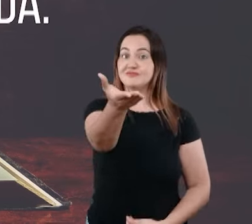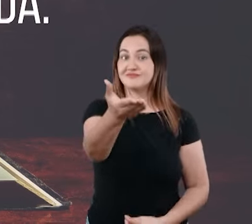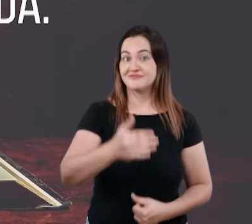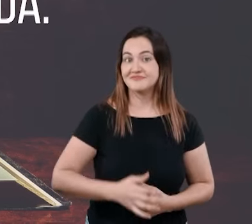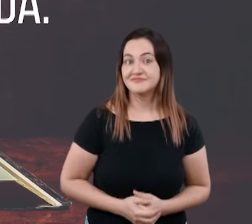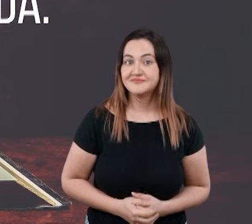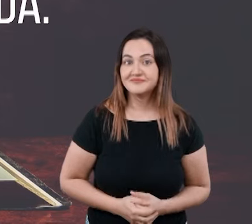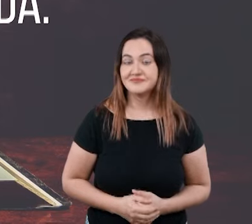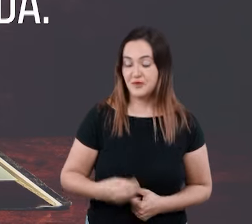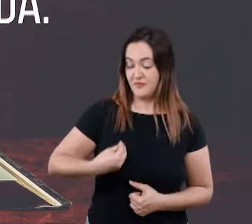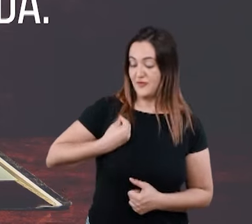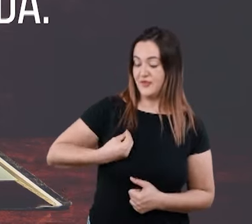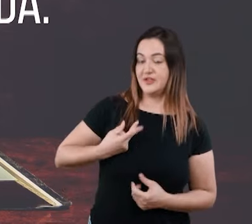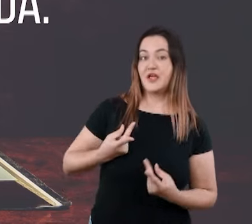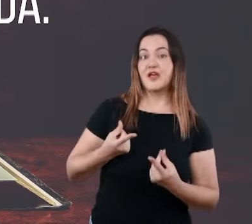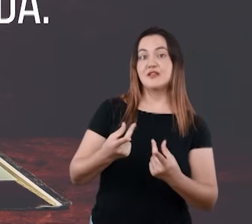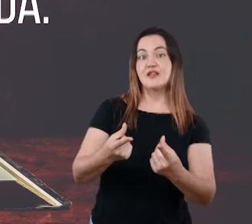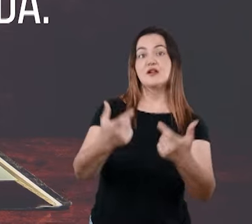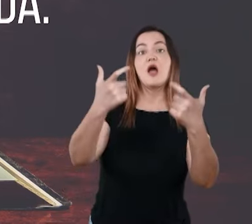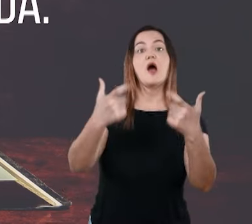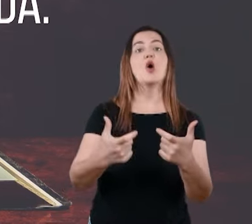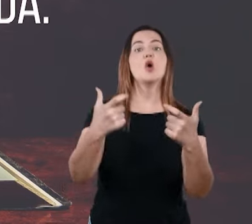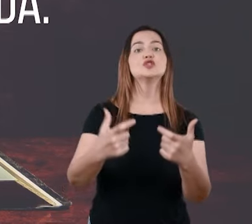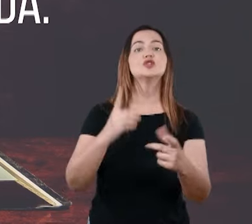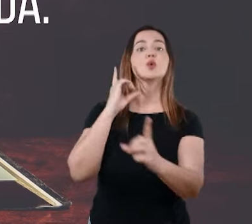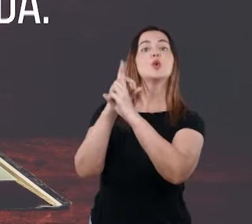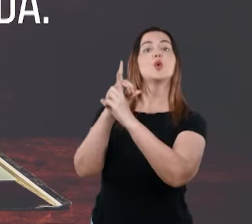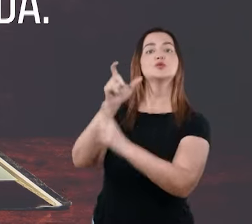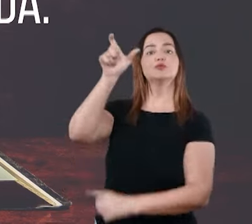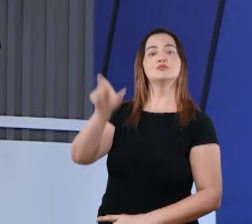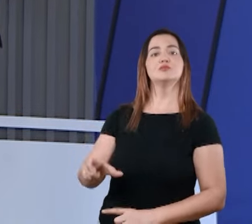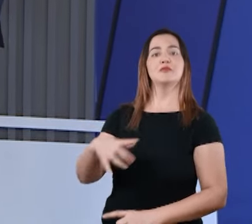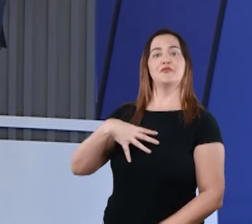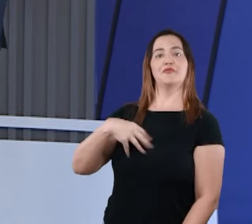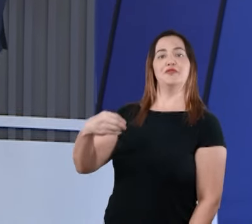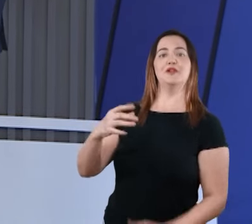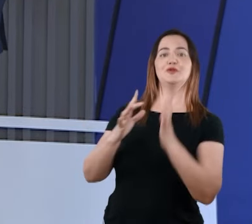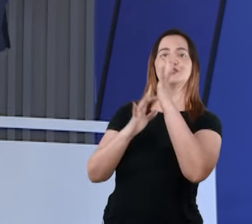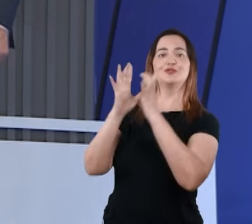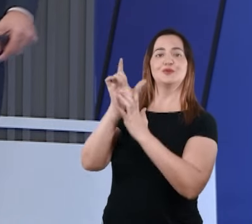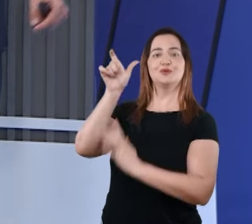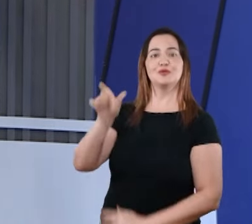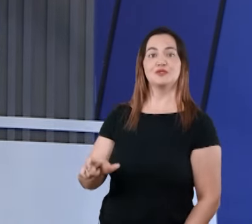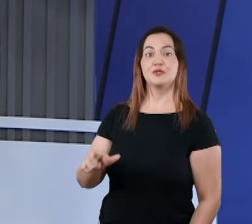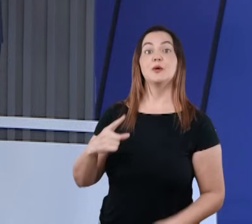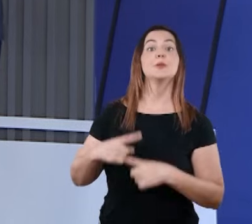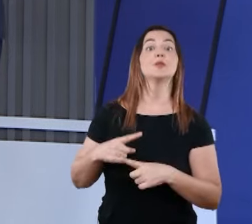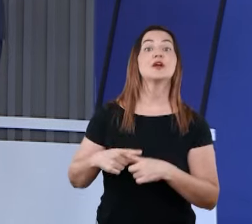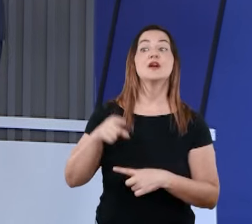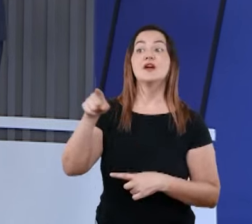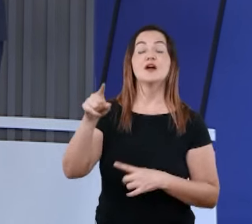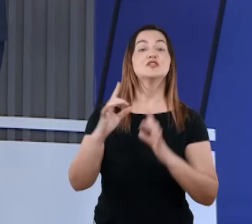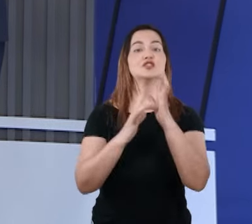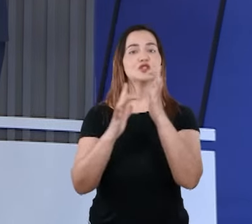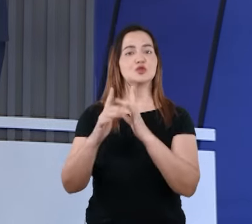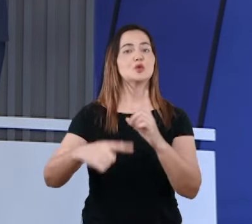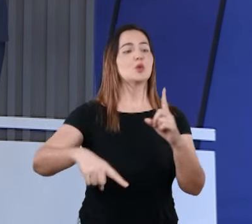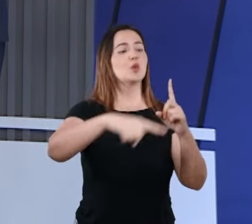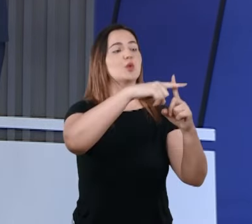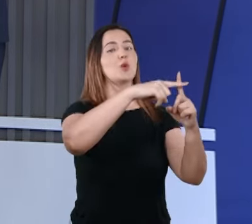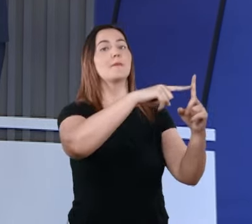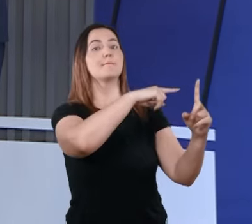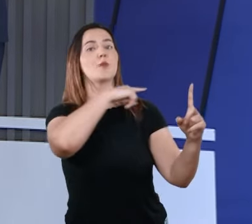de Deus para você. E esta vida está no seu Filho, Jesus Cristo. Ele, na cruz do Calvário,